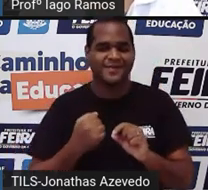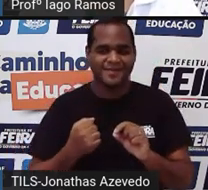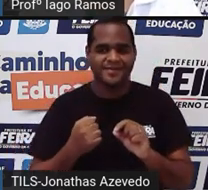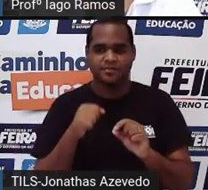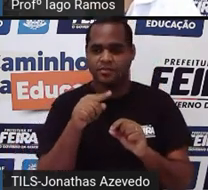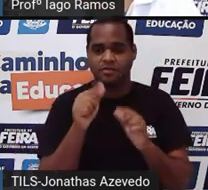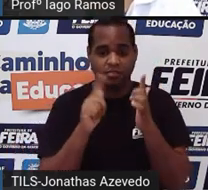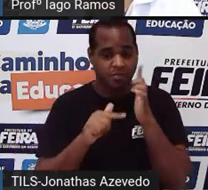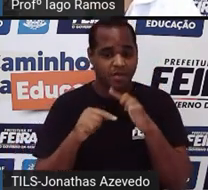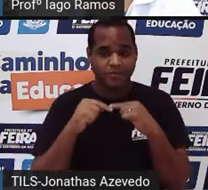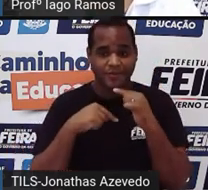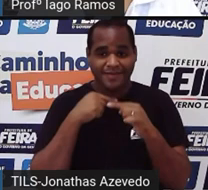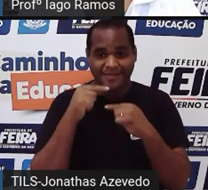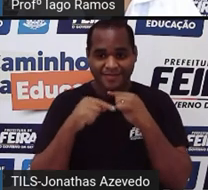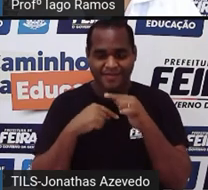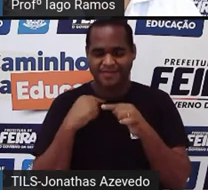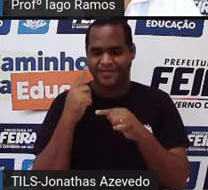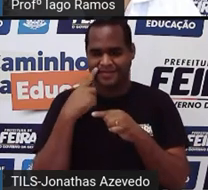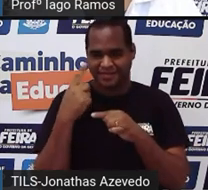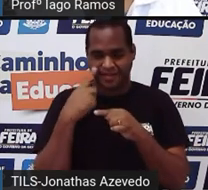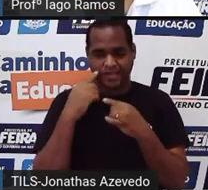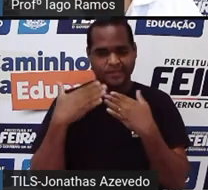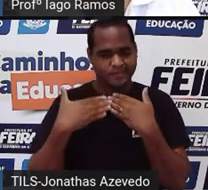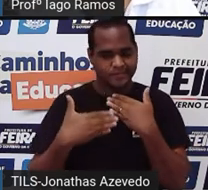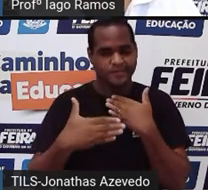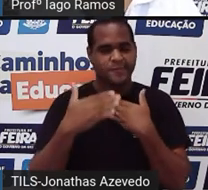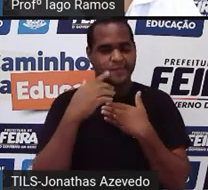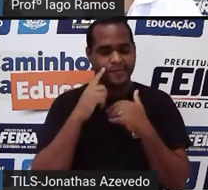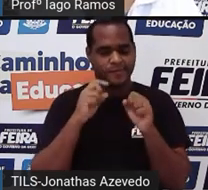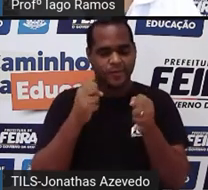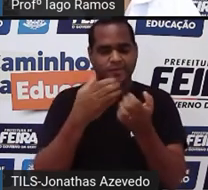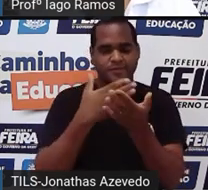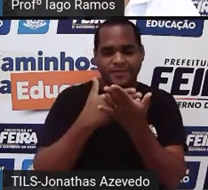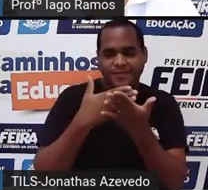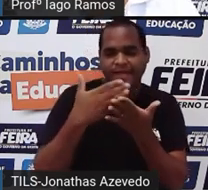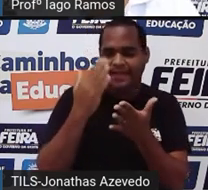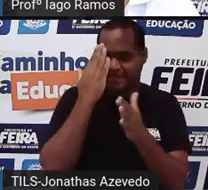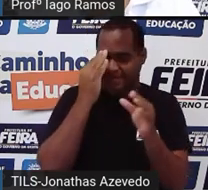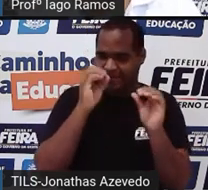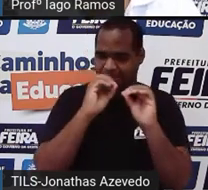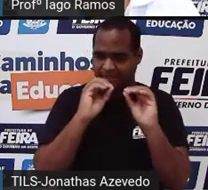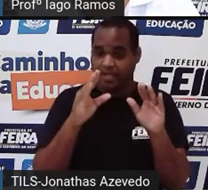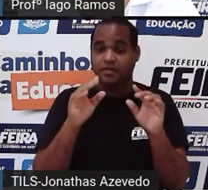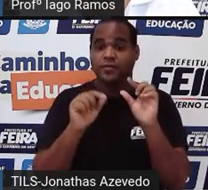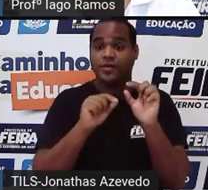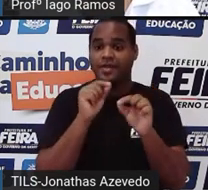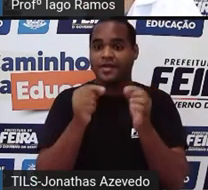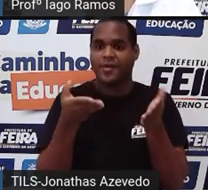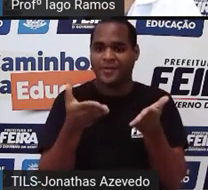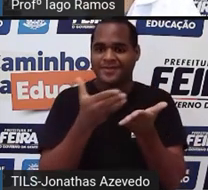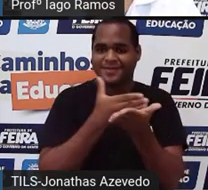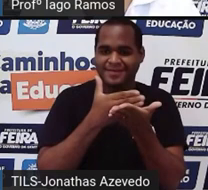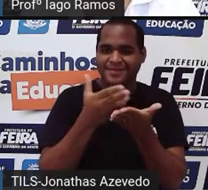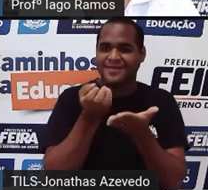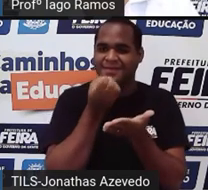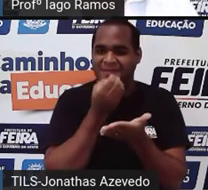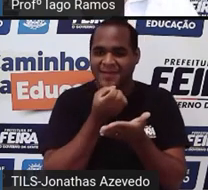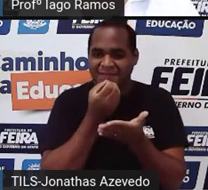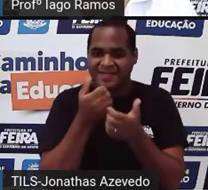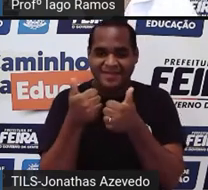ainda não conseguiu entender muita coisa, a gente vai começar a entender melhor a partir desse momento aqui da aula, tá?